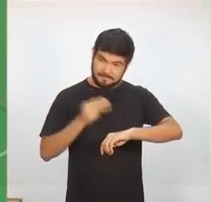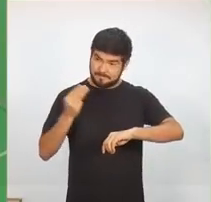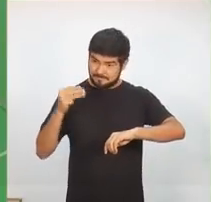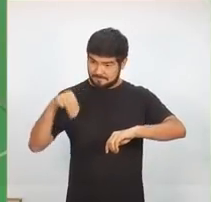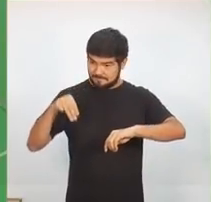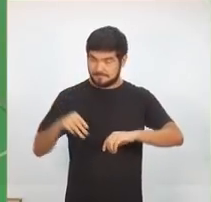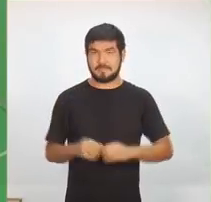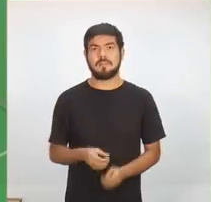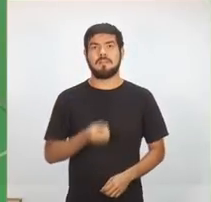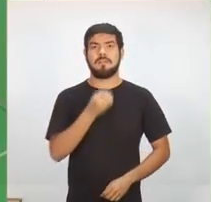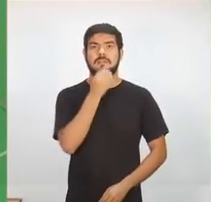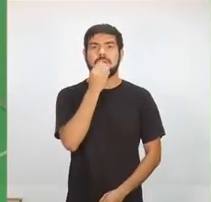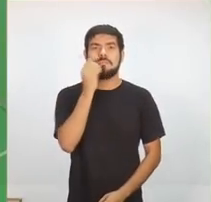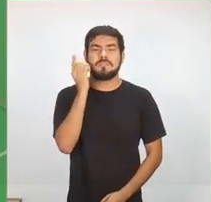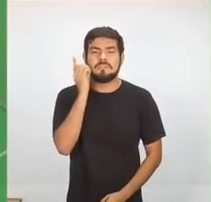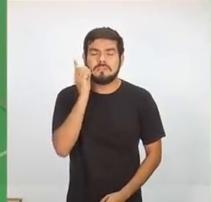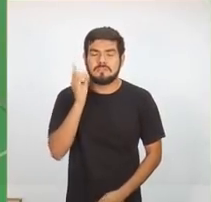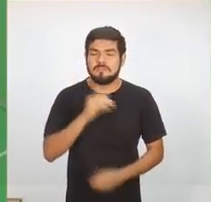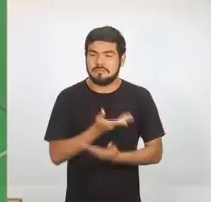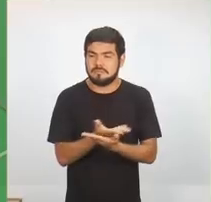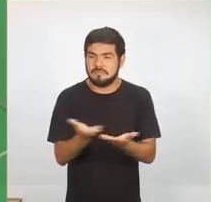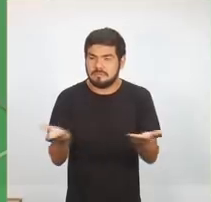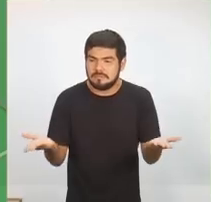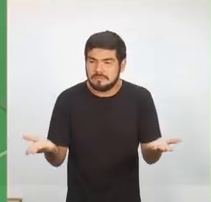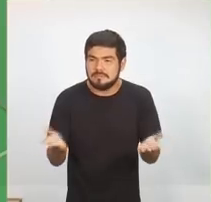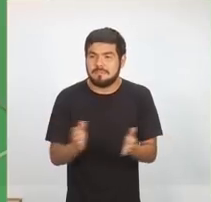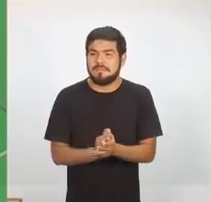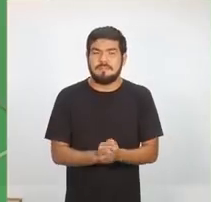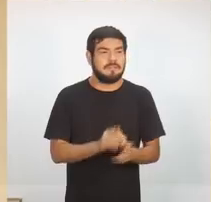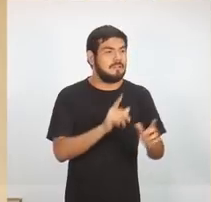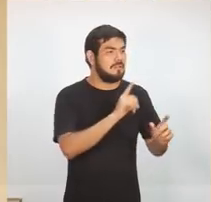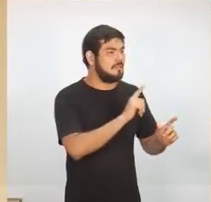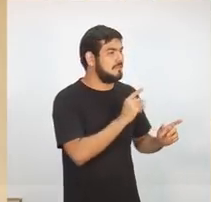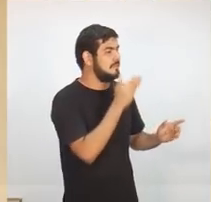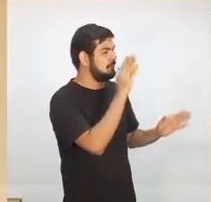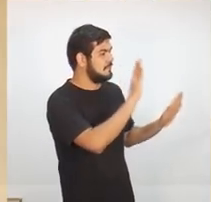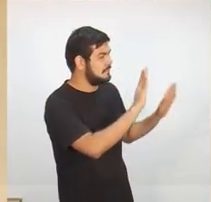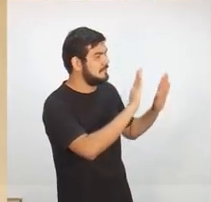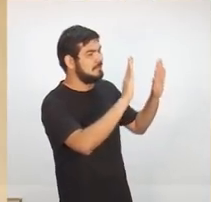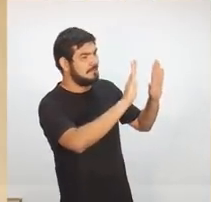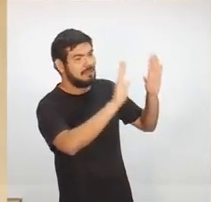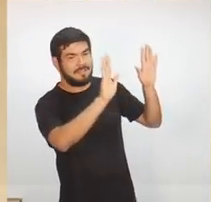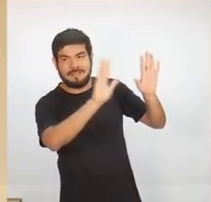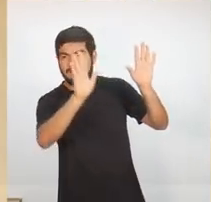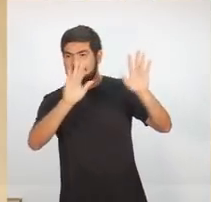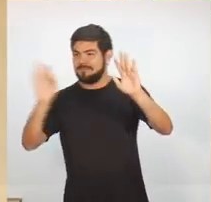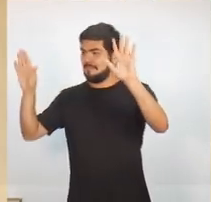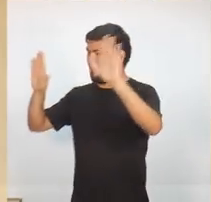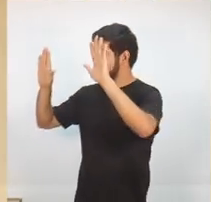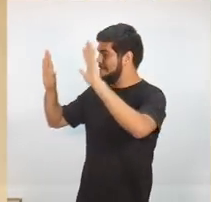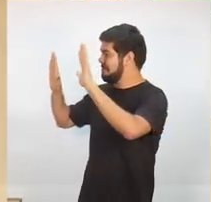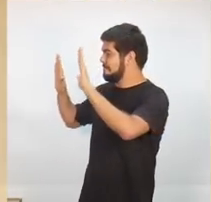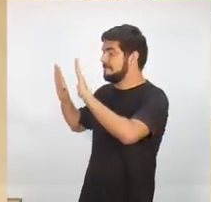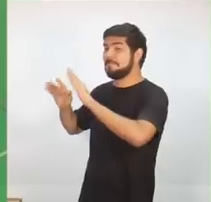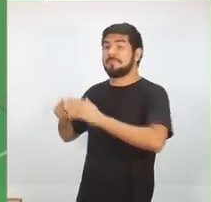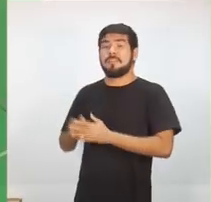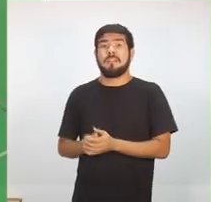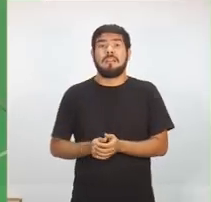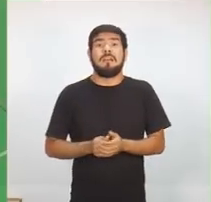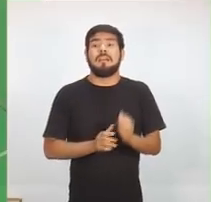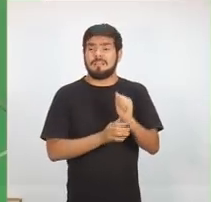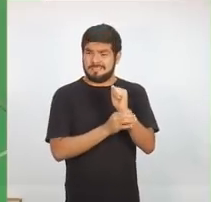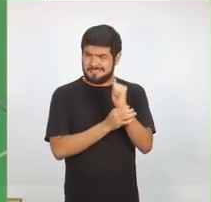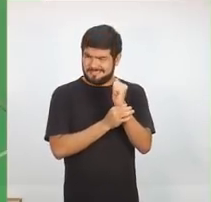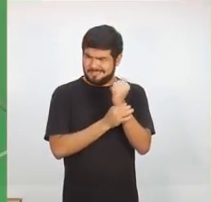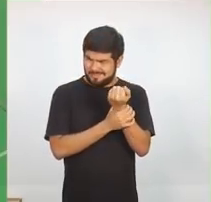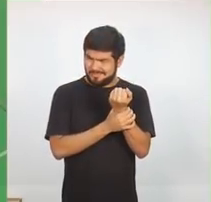Bom dia a todos. Cumprimento a Lúcia, Márcia, Wilson, Davi e Omar. A questão da segurança